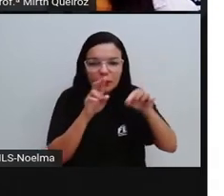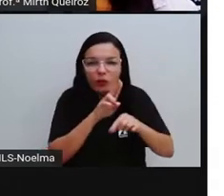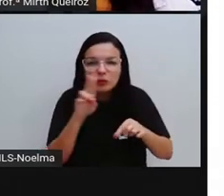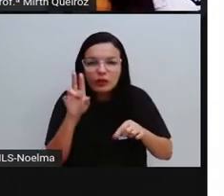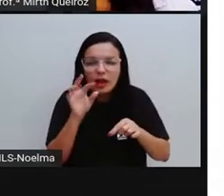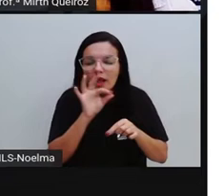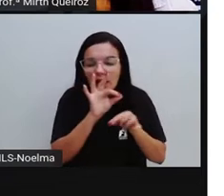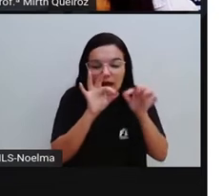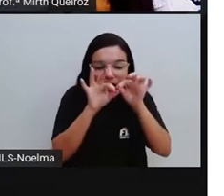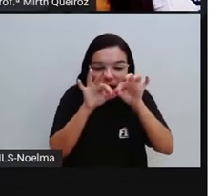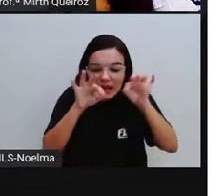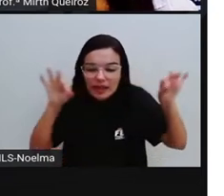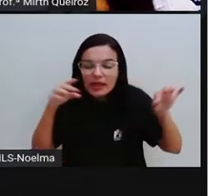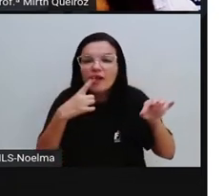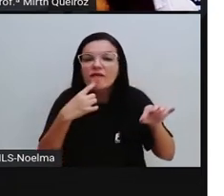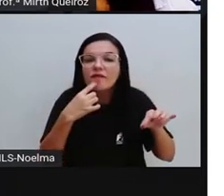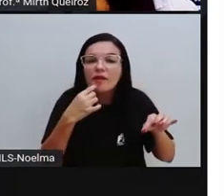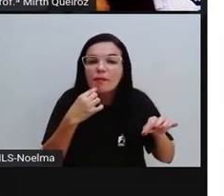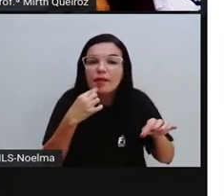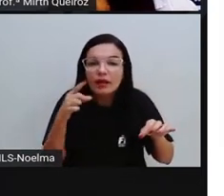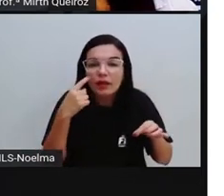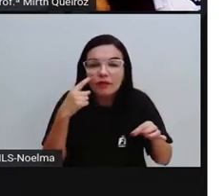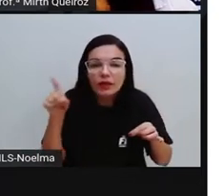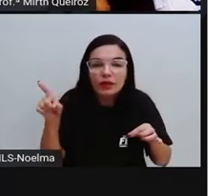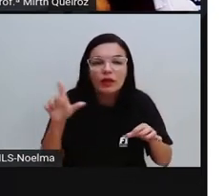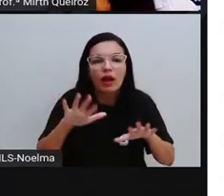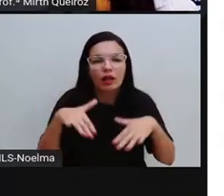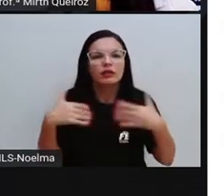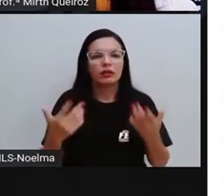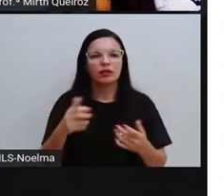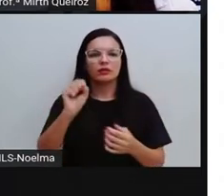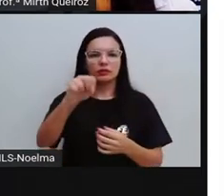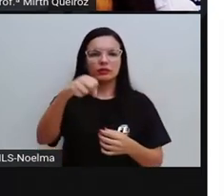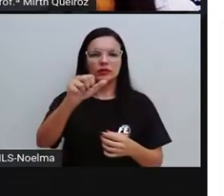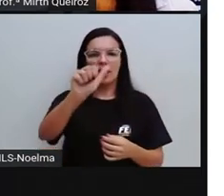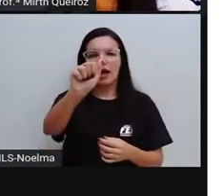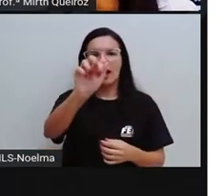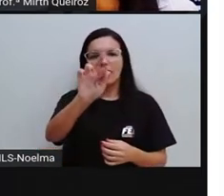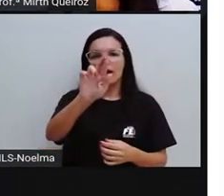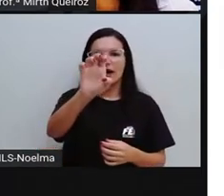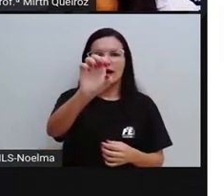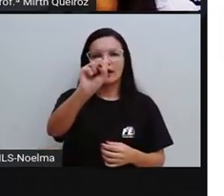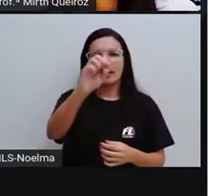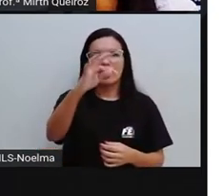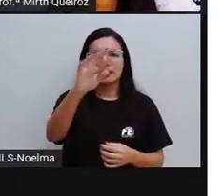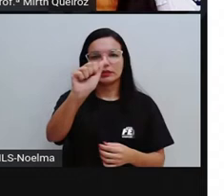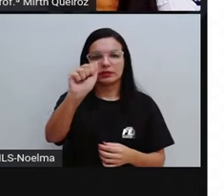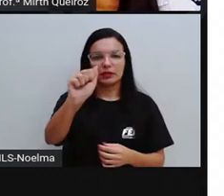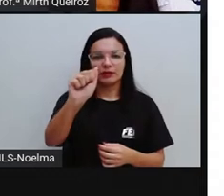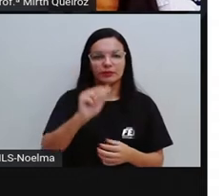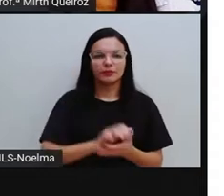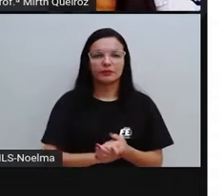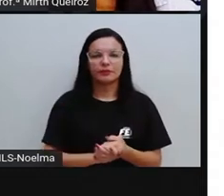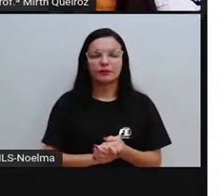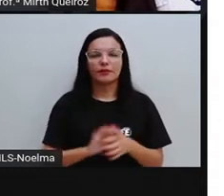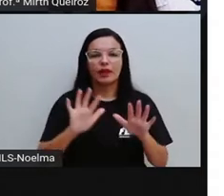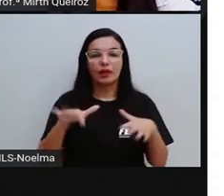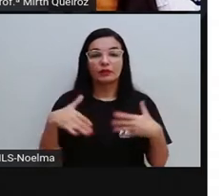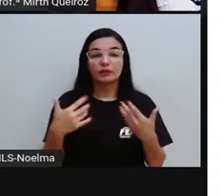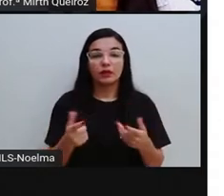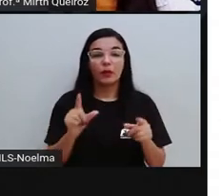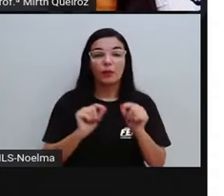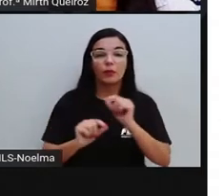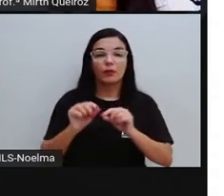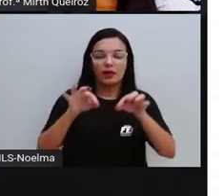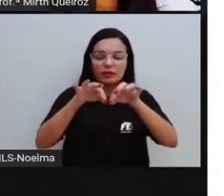essa linha vermelha. Então, cada linha dessa aí vermelha é uma aresta, certo? E, então, arestas,